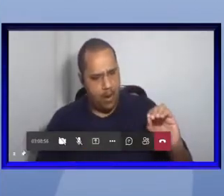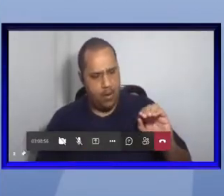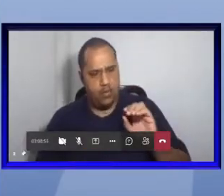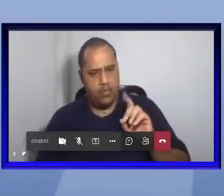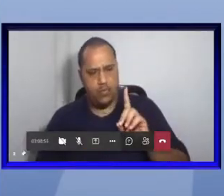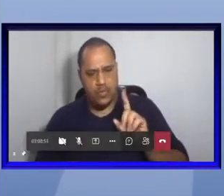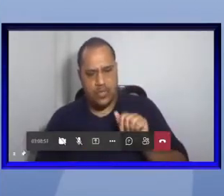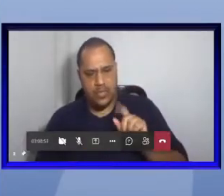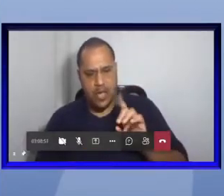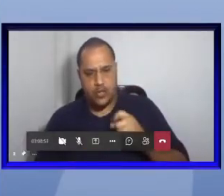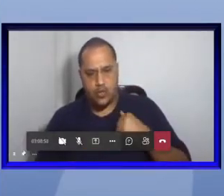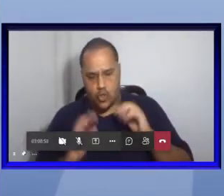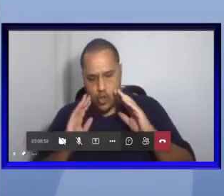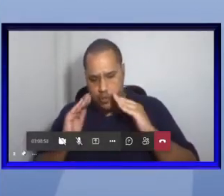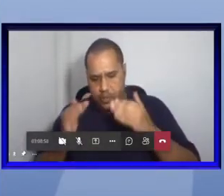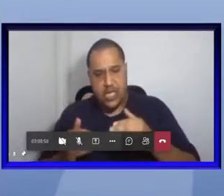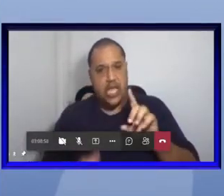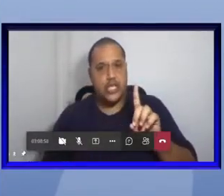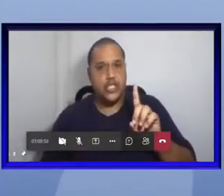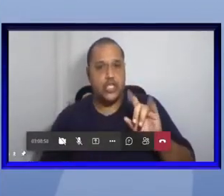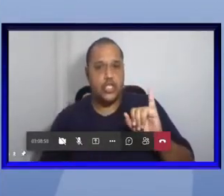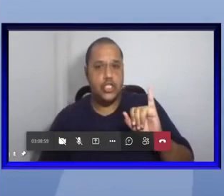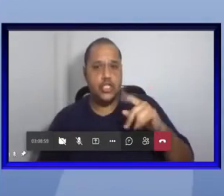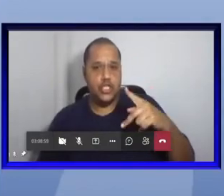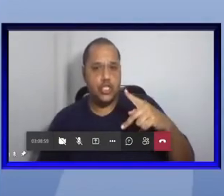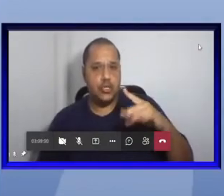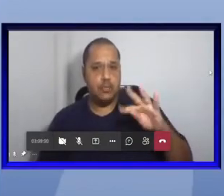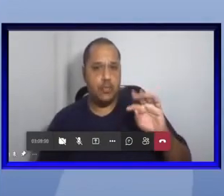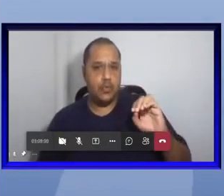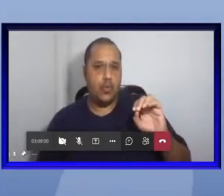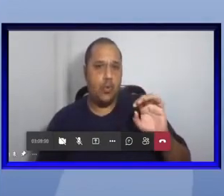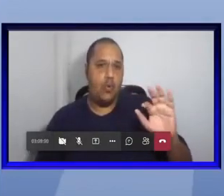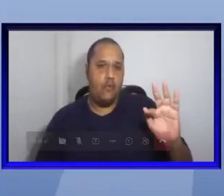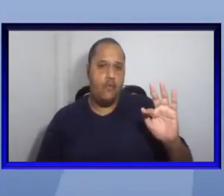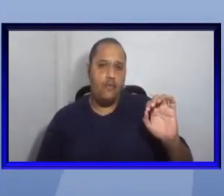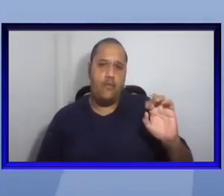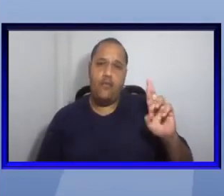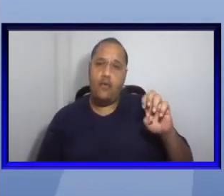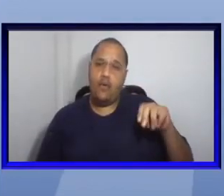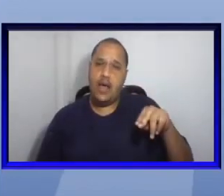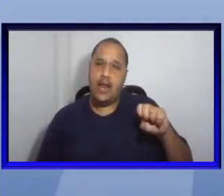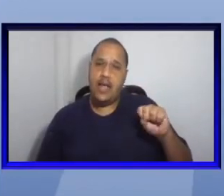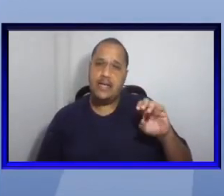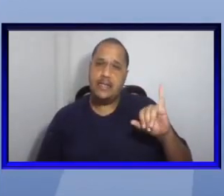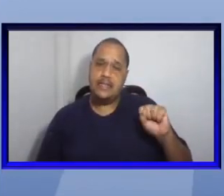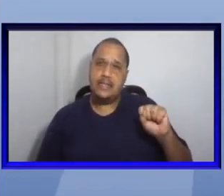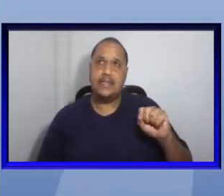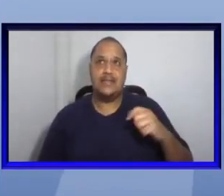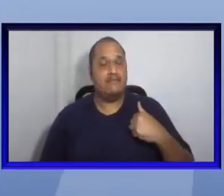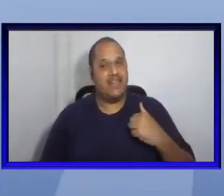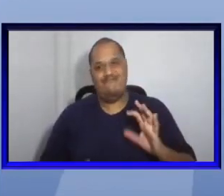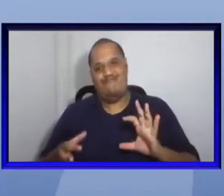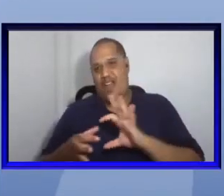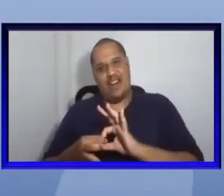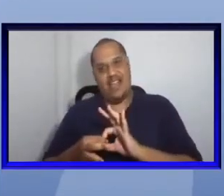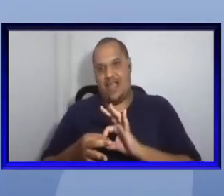não se aplica ao catálogo taxonômico da fauna